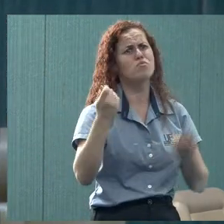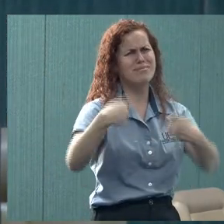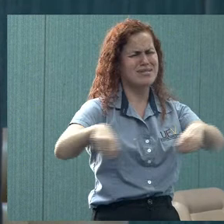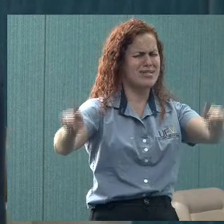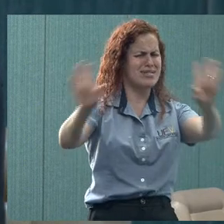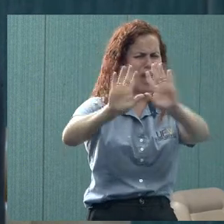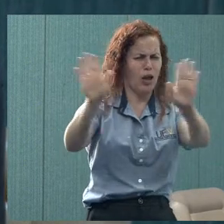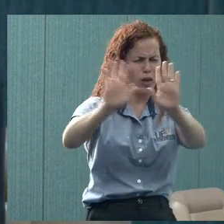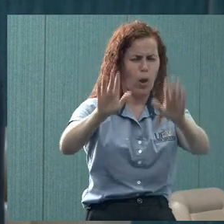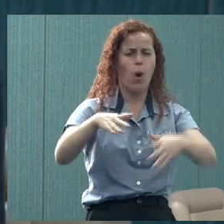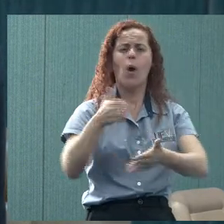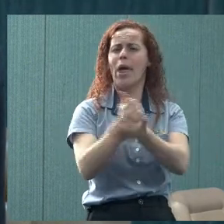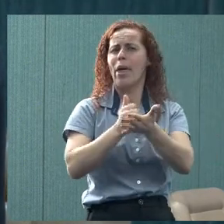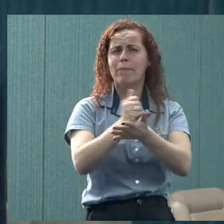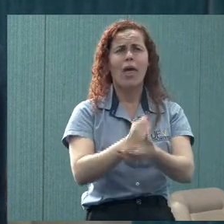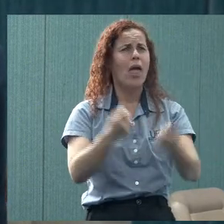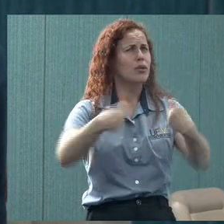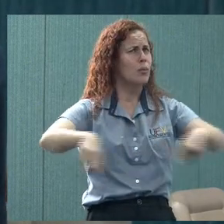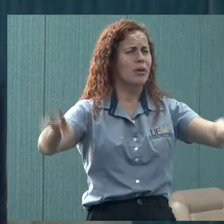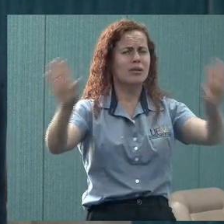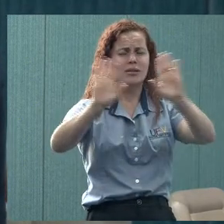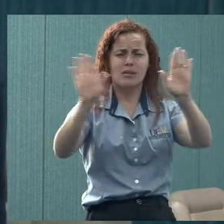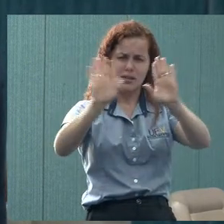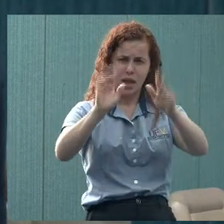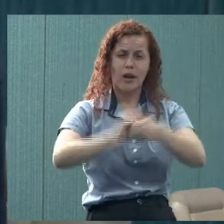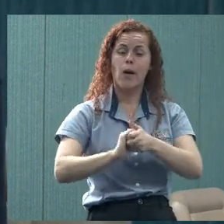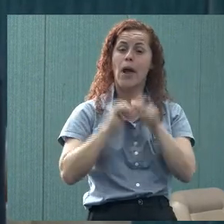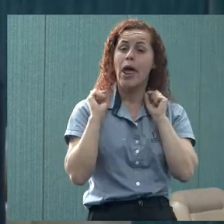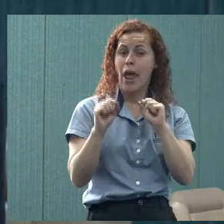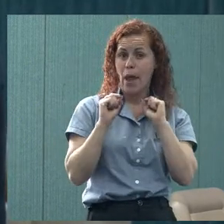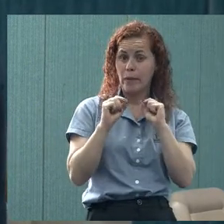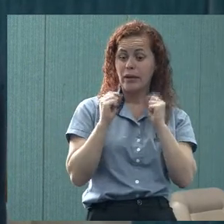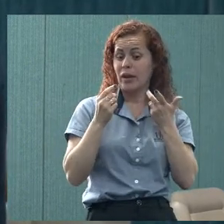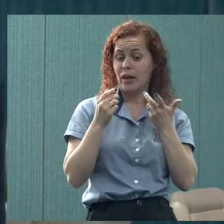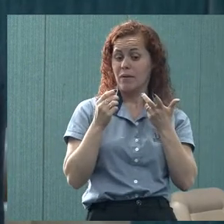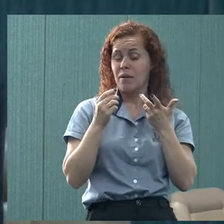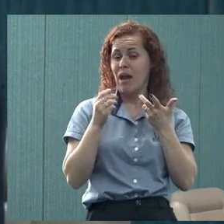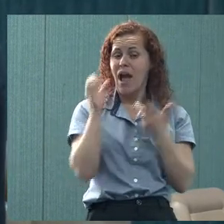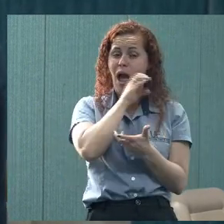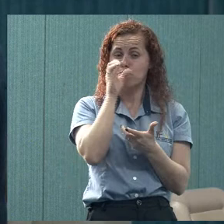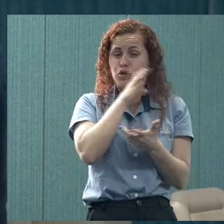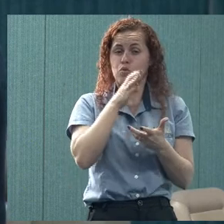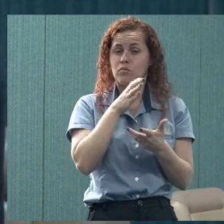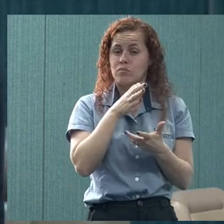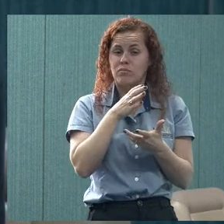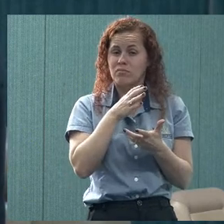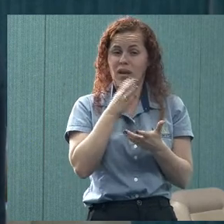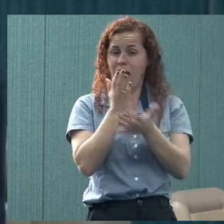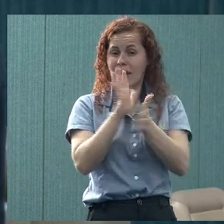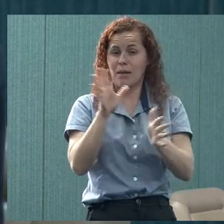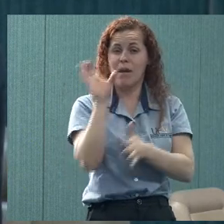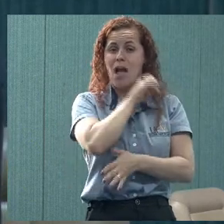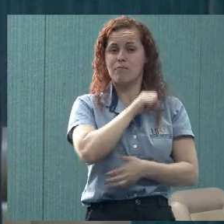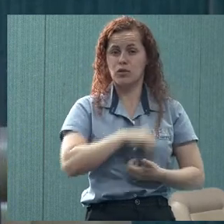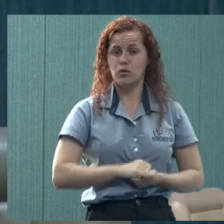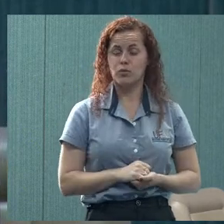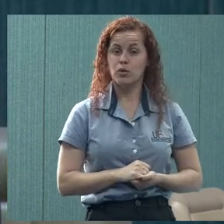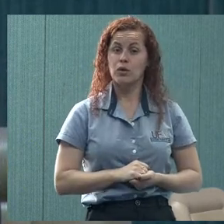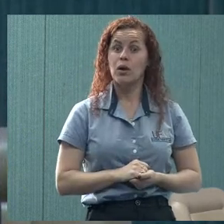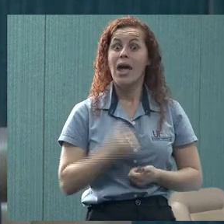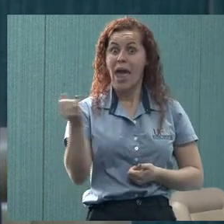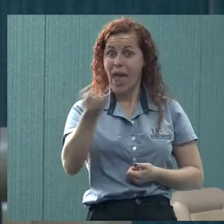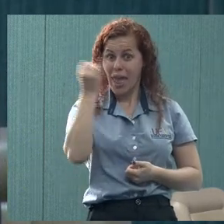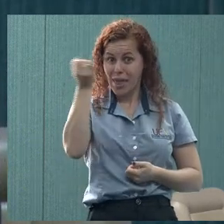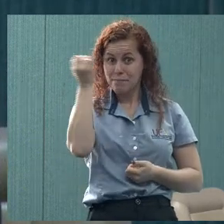de remédio. É uma crise, muitas vezes, passageira. O que eu acho sempre importante é não